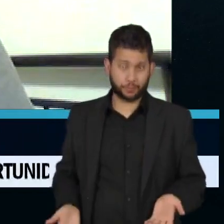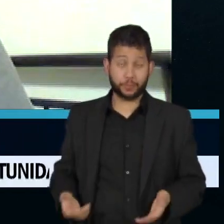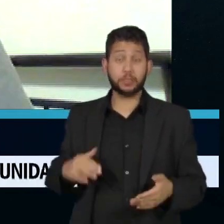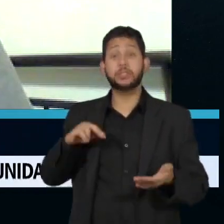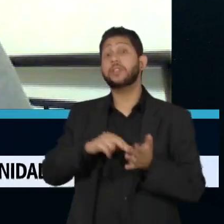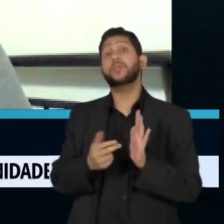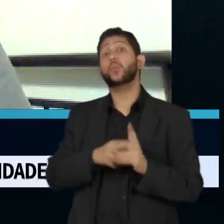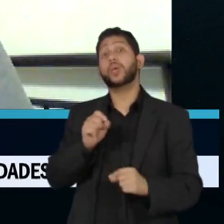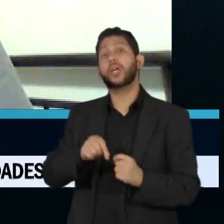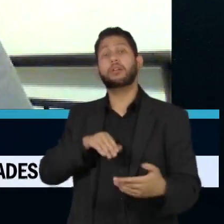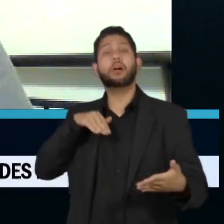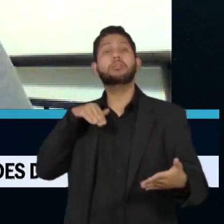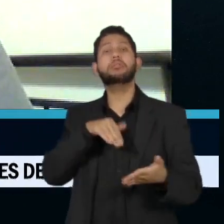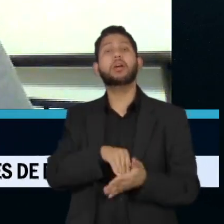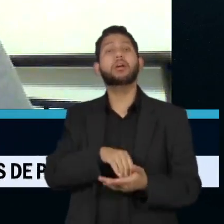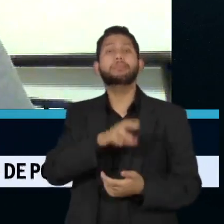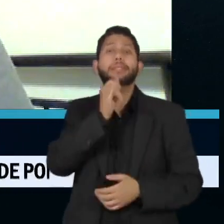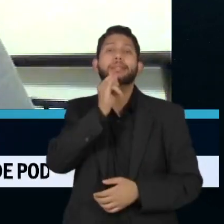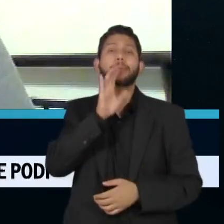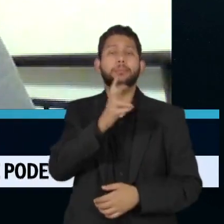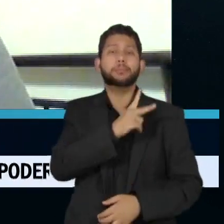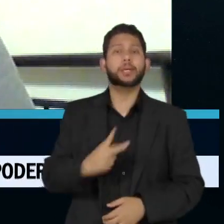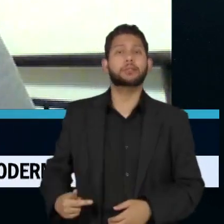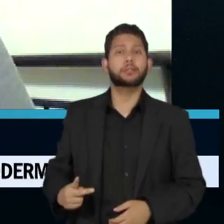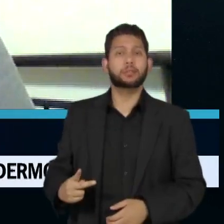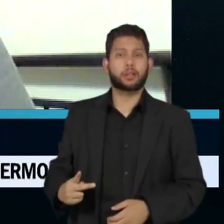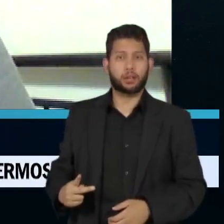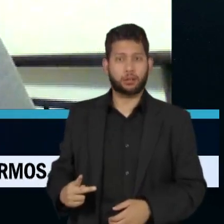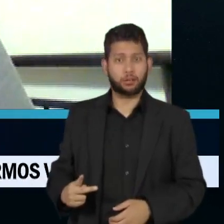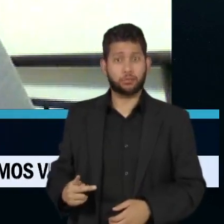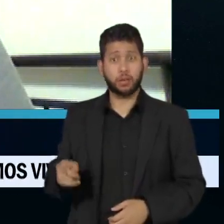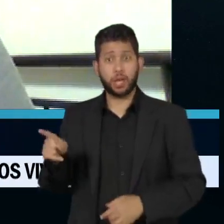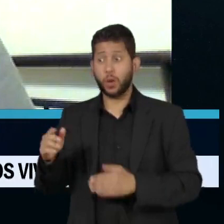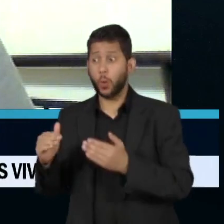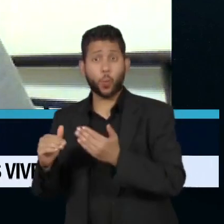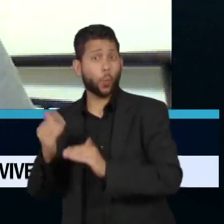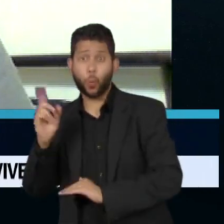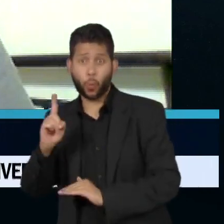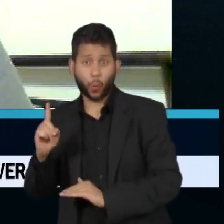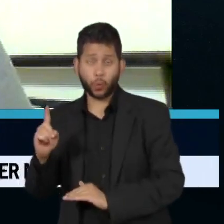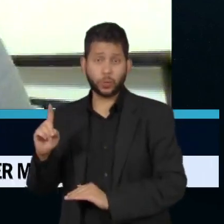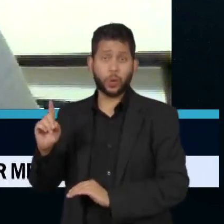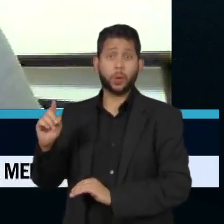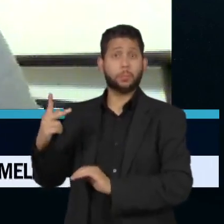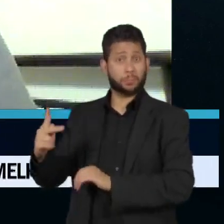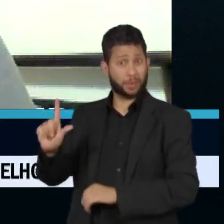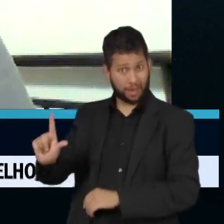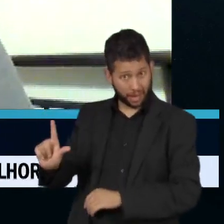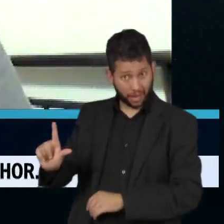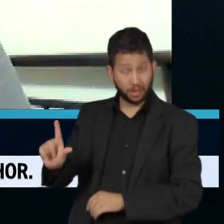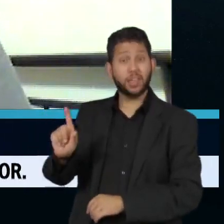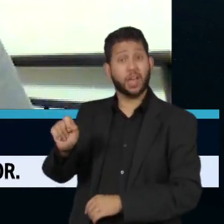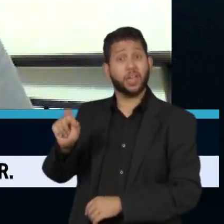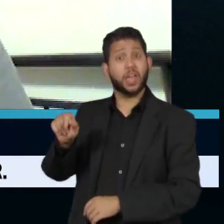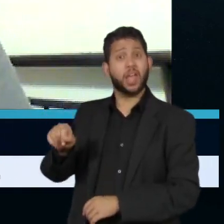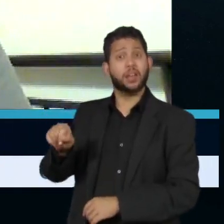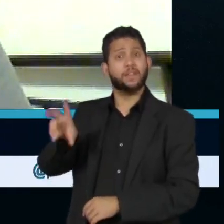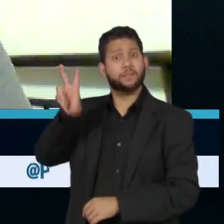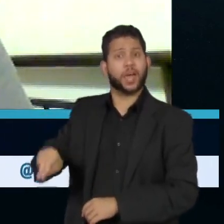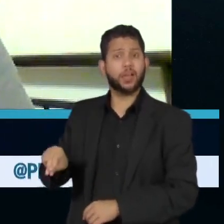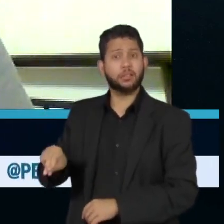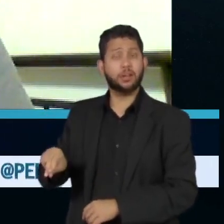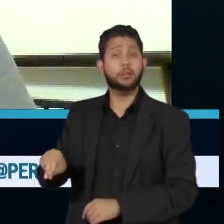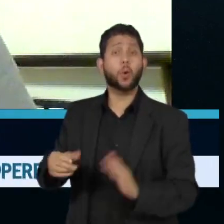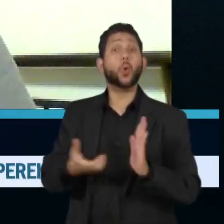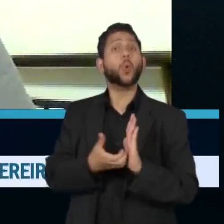aqueles casos em que o presidente da República discorda do projeto de lei aprovado e veta o projeto, portanto o veto é